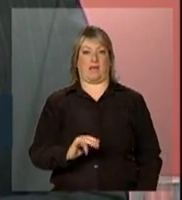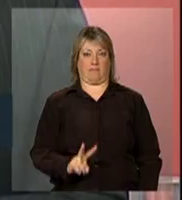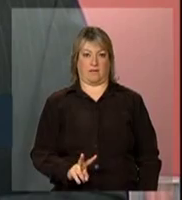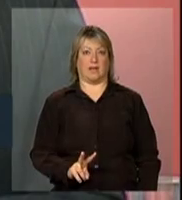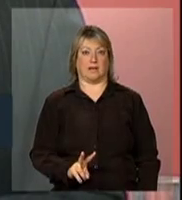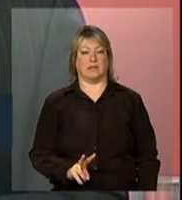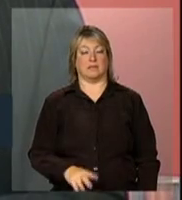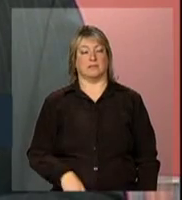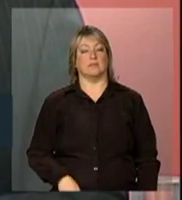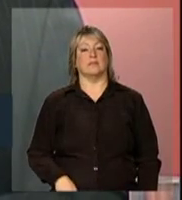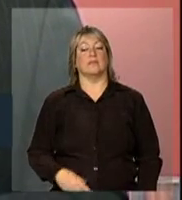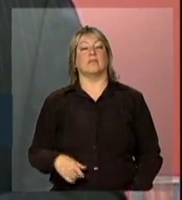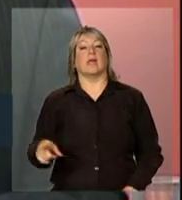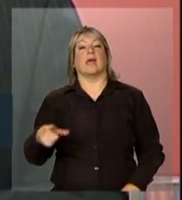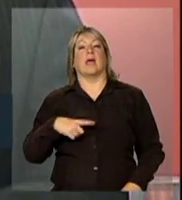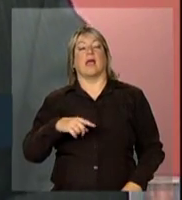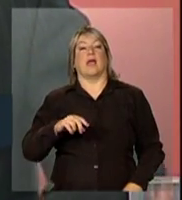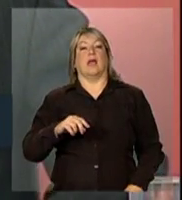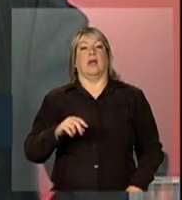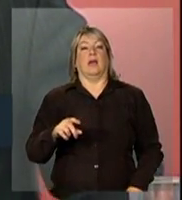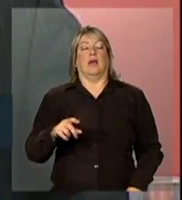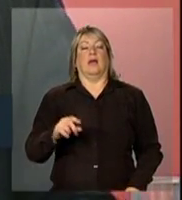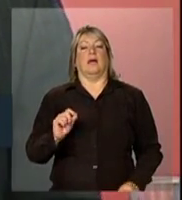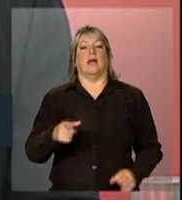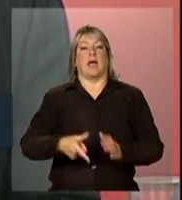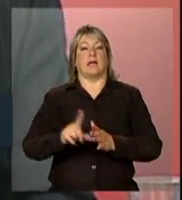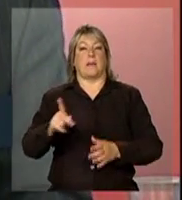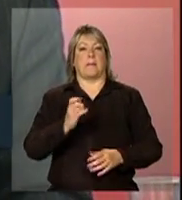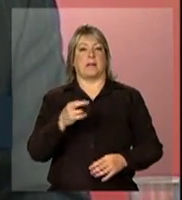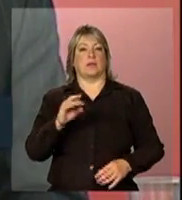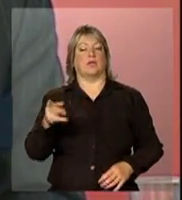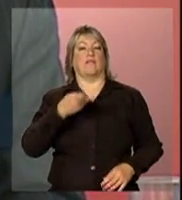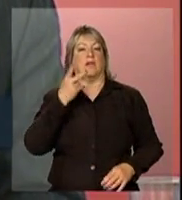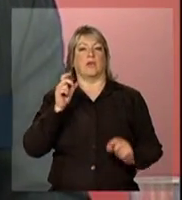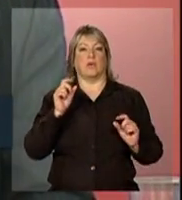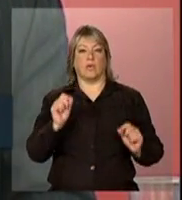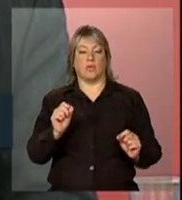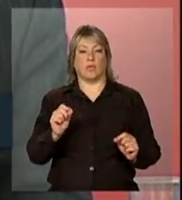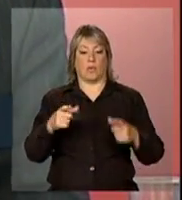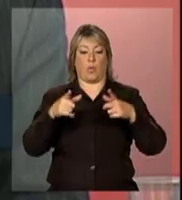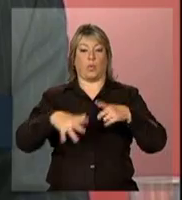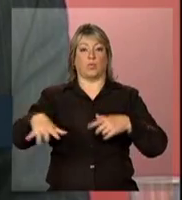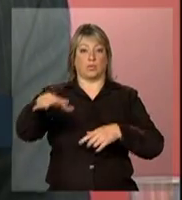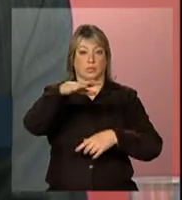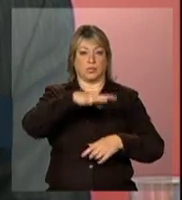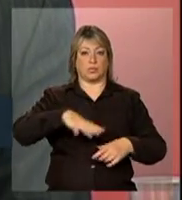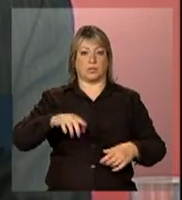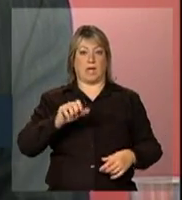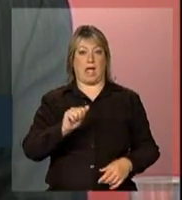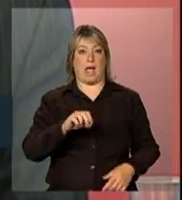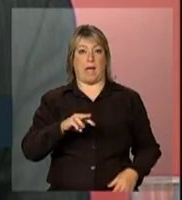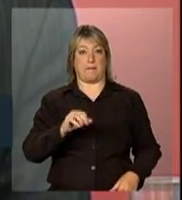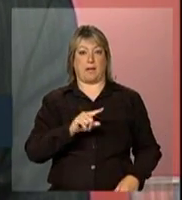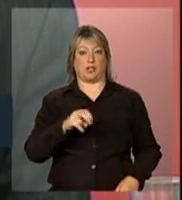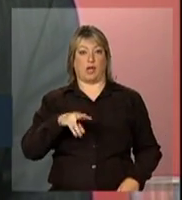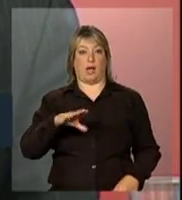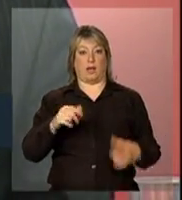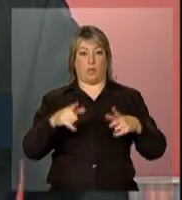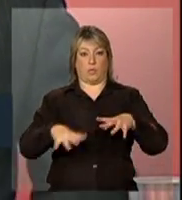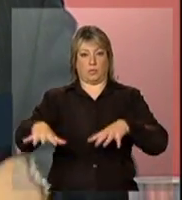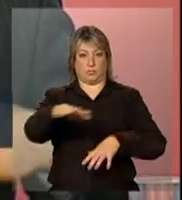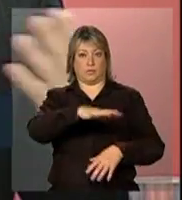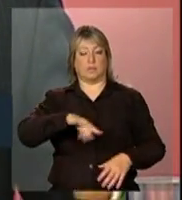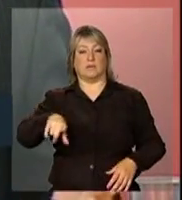O Pedro Cheque estava comentando, como a gente trabalhou muito na região amazônica, o Pedro Cheque estava comentando aqui que a Fundação Medicina Tropical hoje de Manaus,